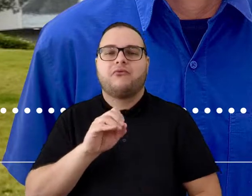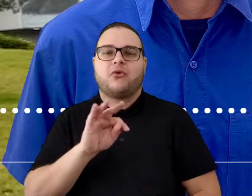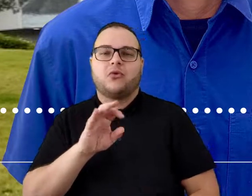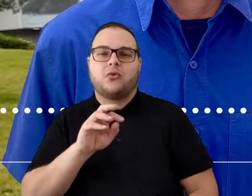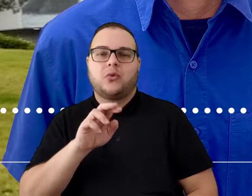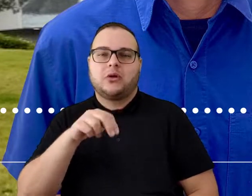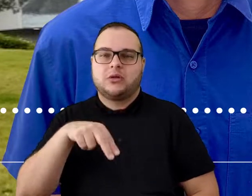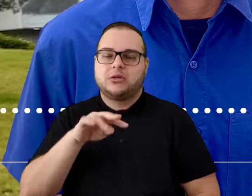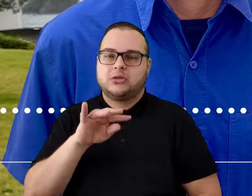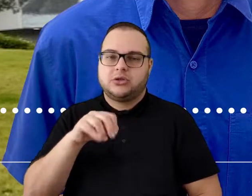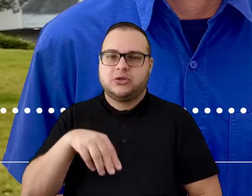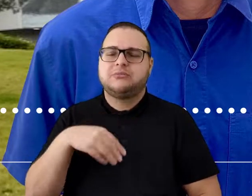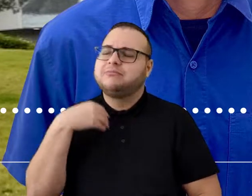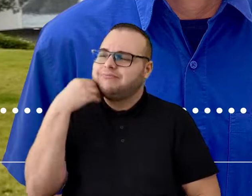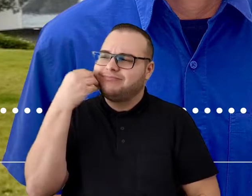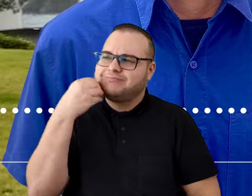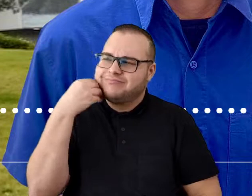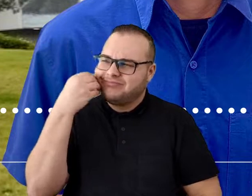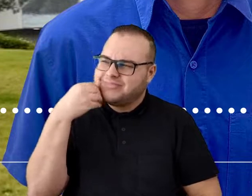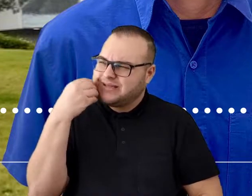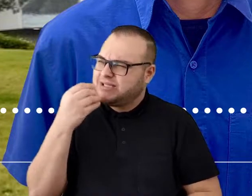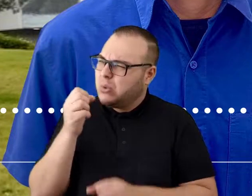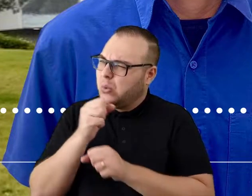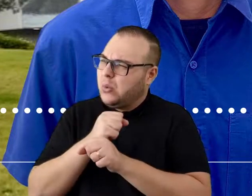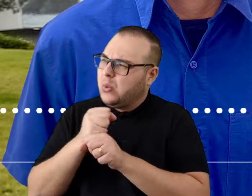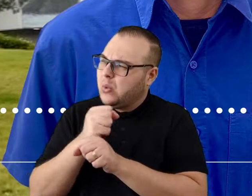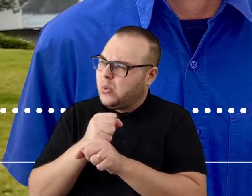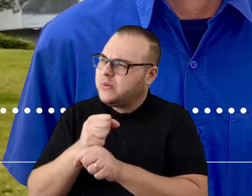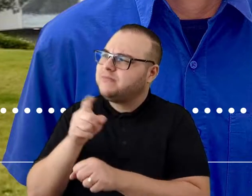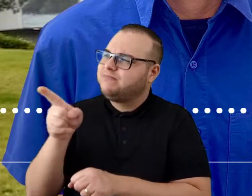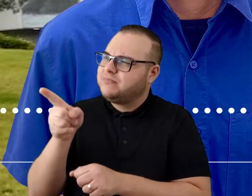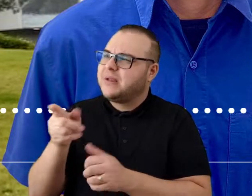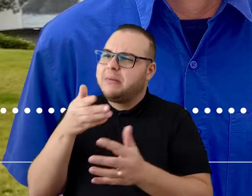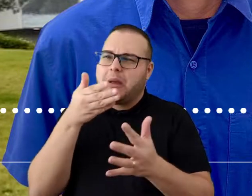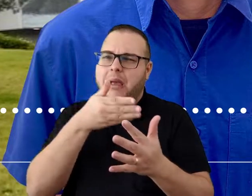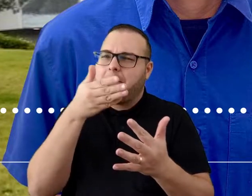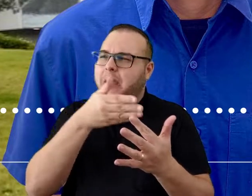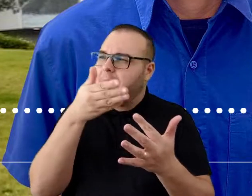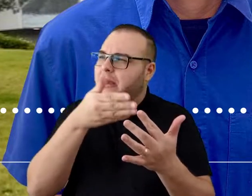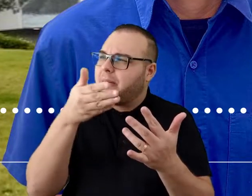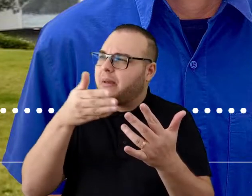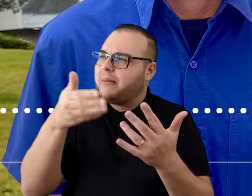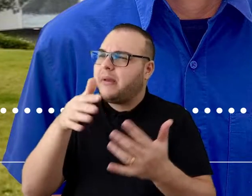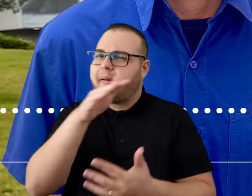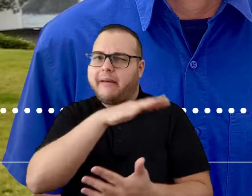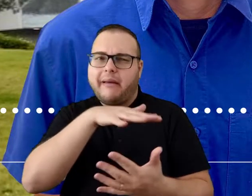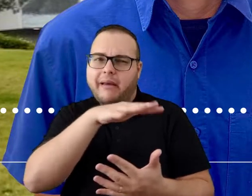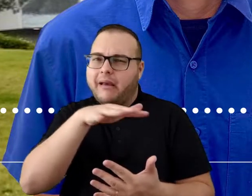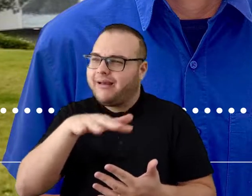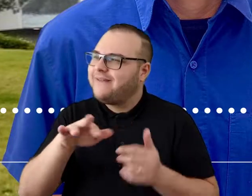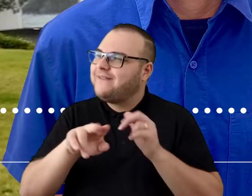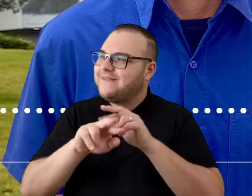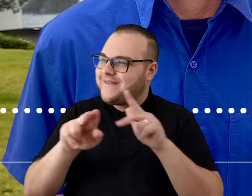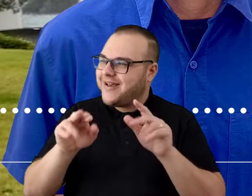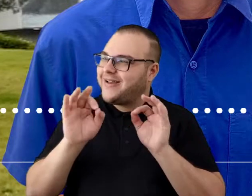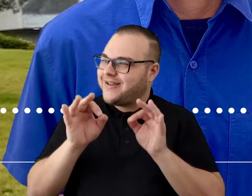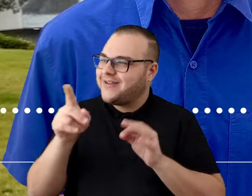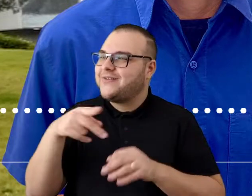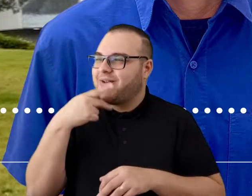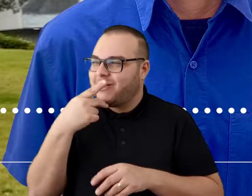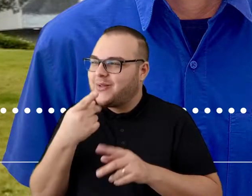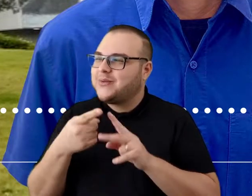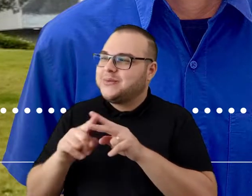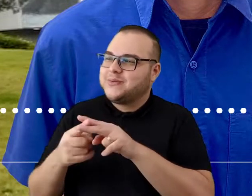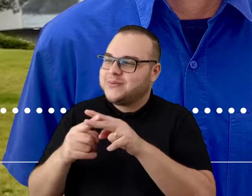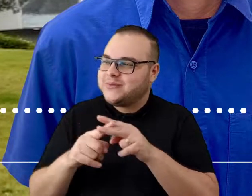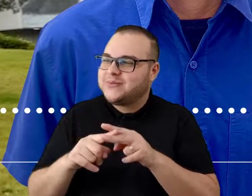anos de experiência aqui na CBA, eu imagino que você já passou por diversos departamentos, né? Você até citou aí, né? A área de